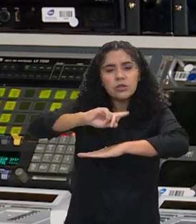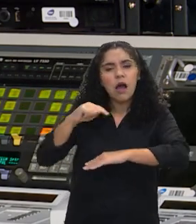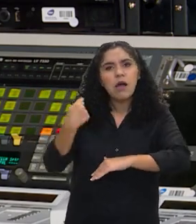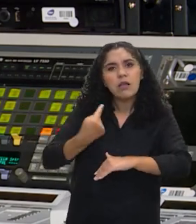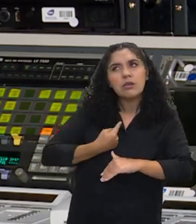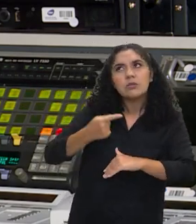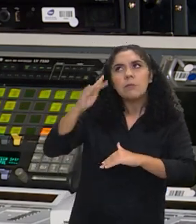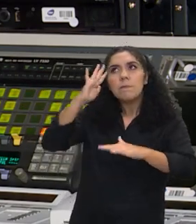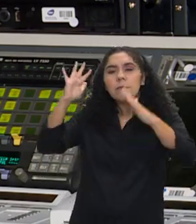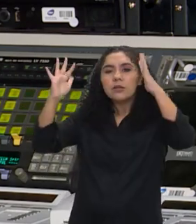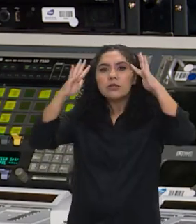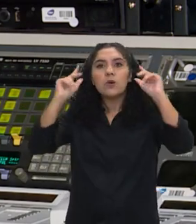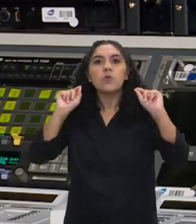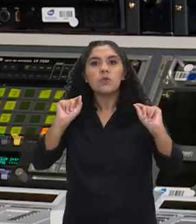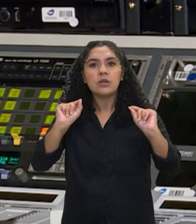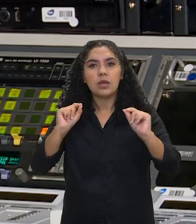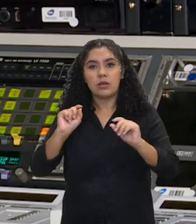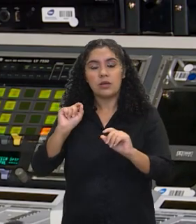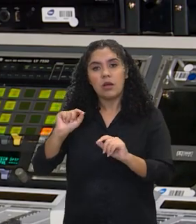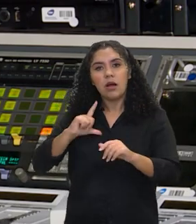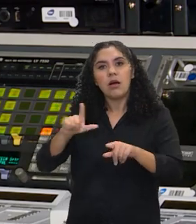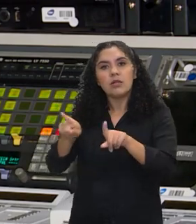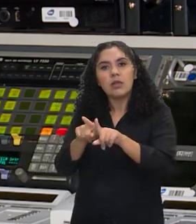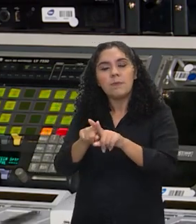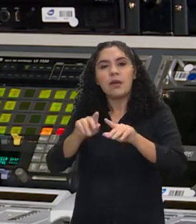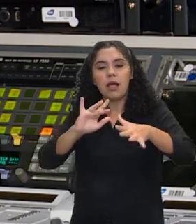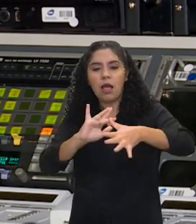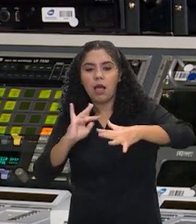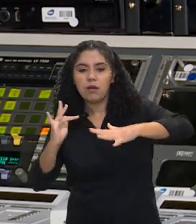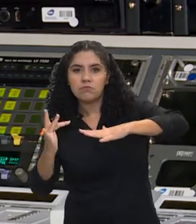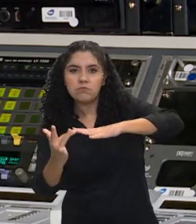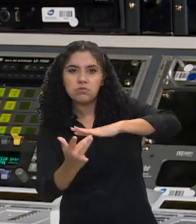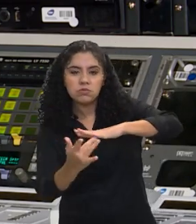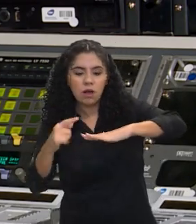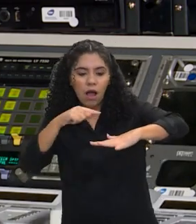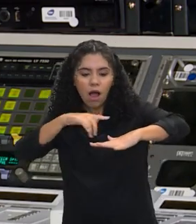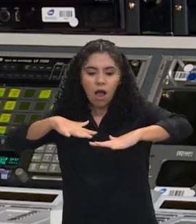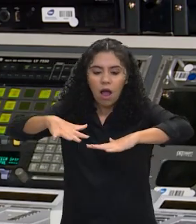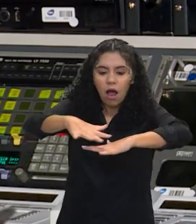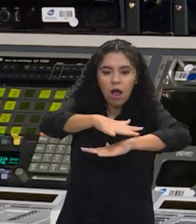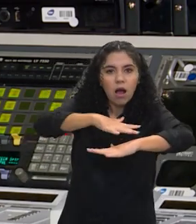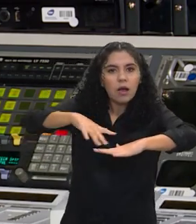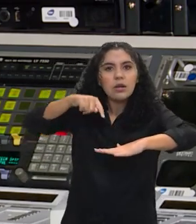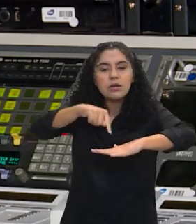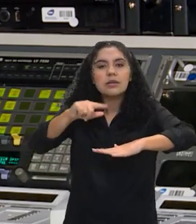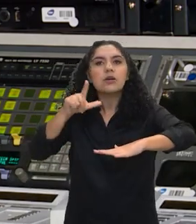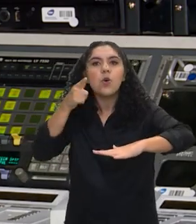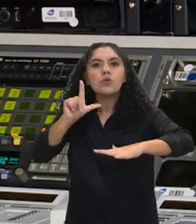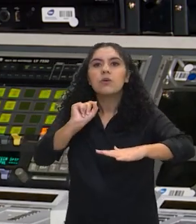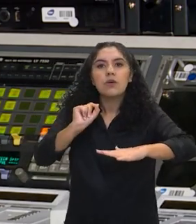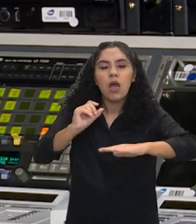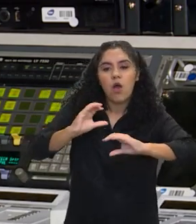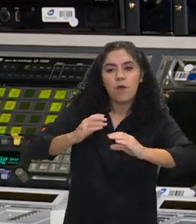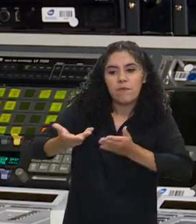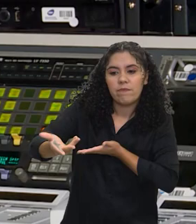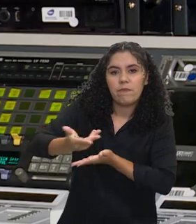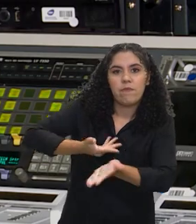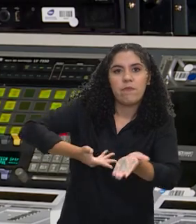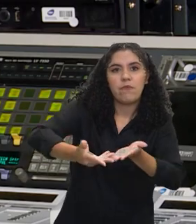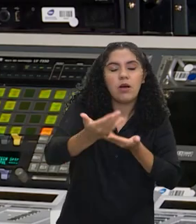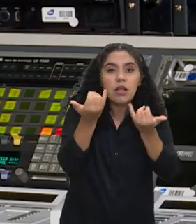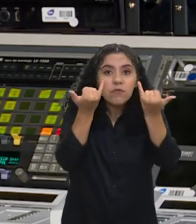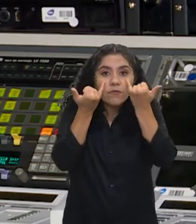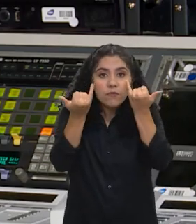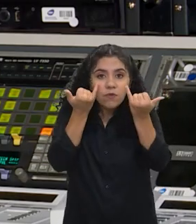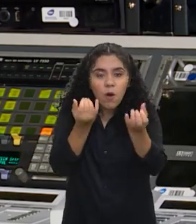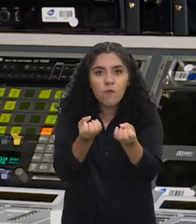estamos pensando especialmente no ambiente informacional, no ambiente das redes sociais, no ambiente em que a gente troca informação e, portanto,